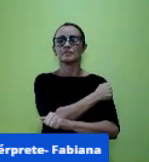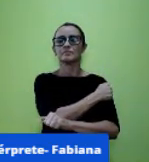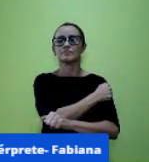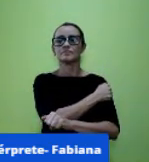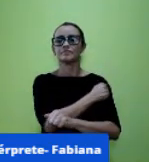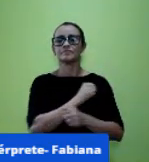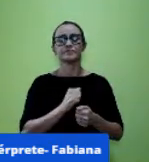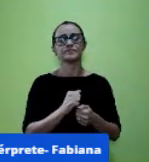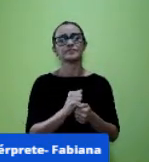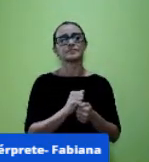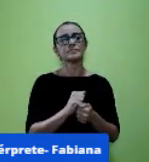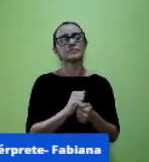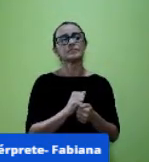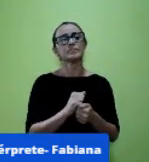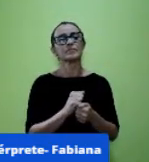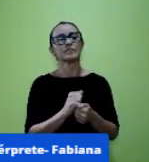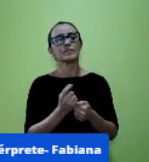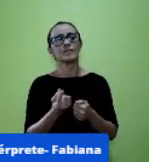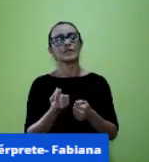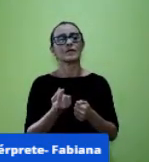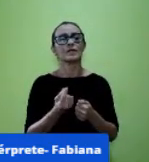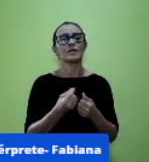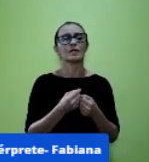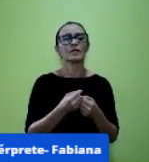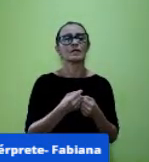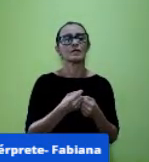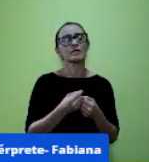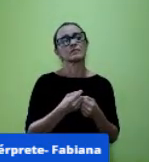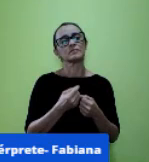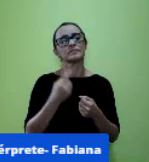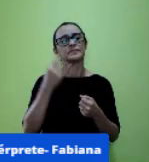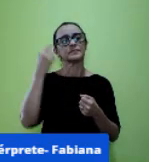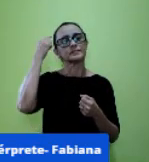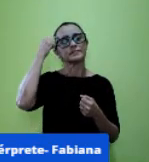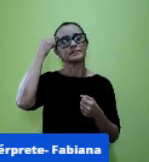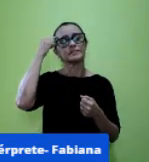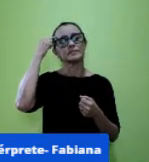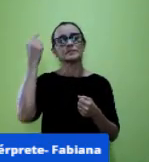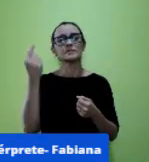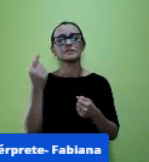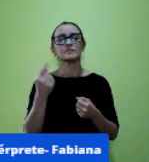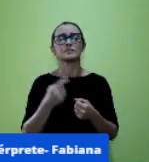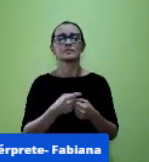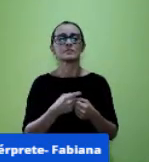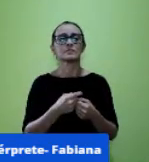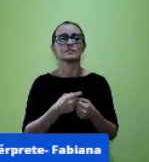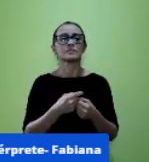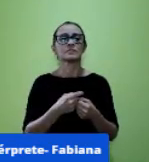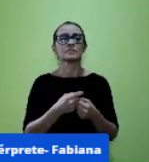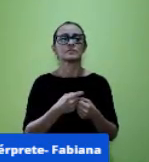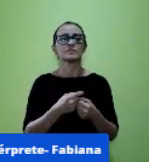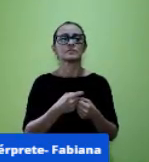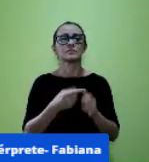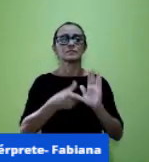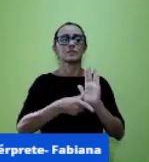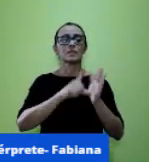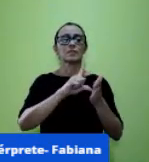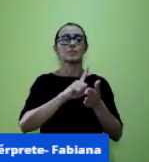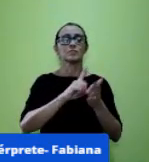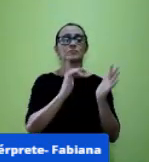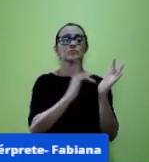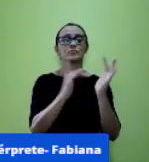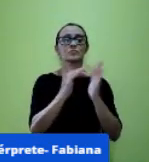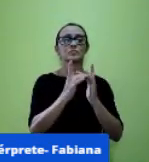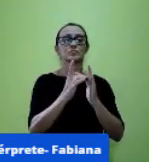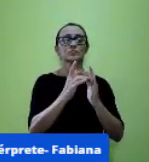essa charge aqui que diz 400 antes de Cristo Sócrates diz só